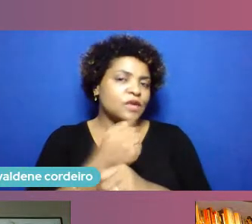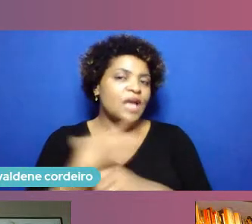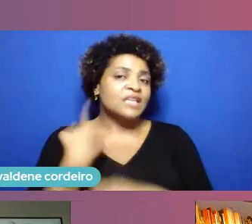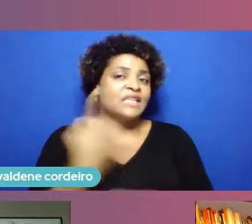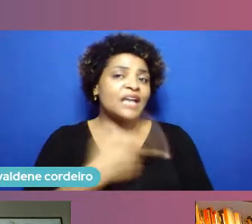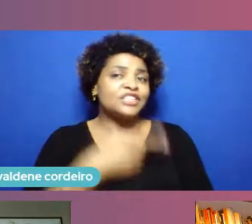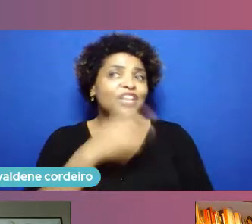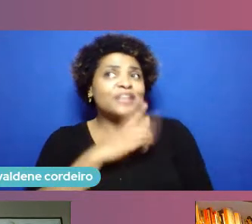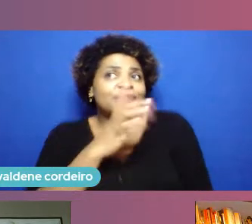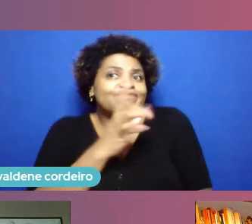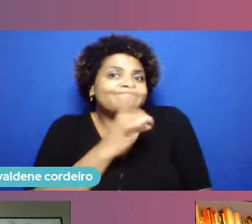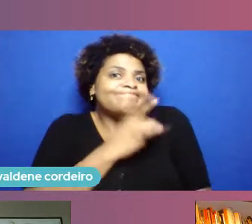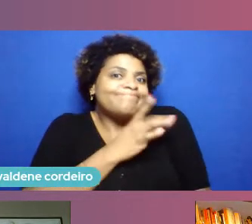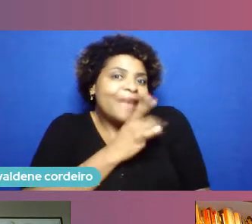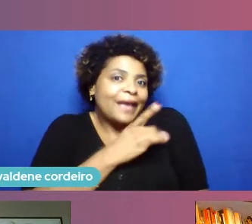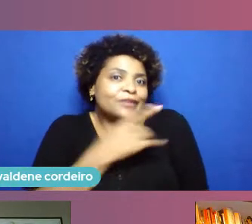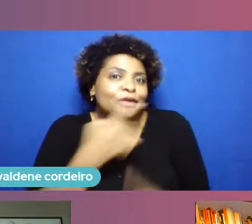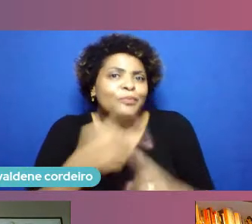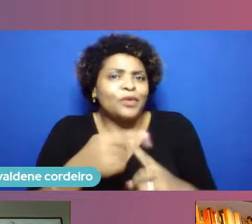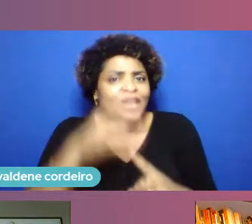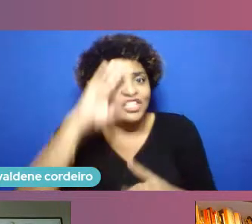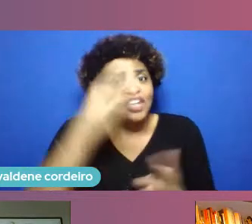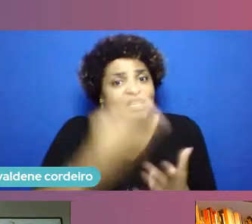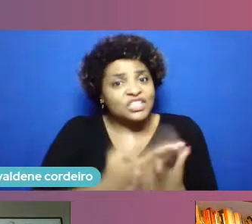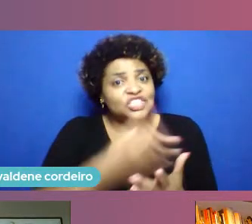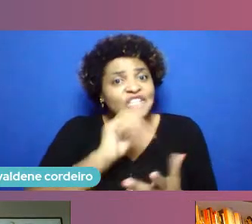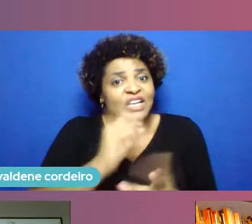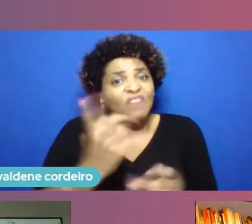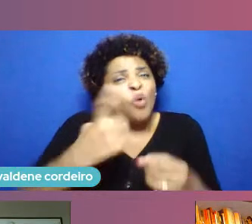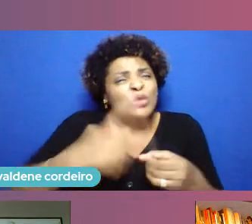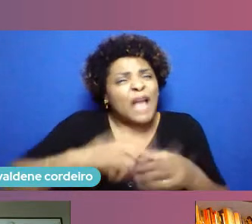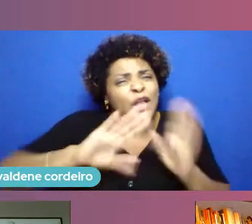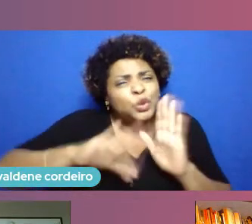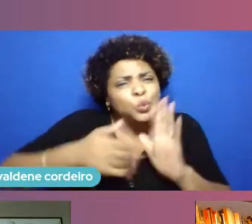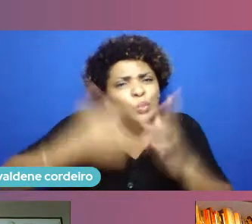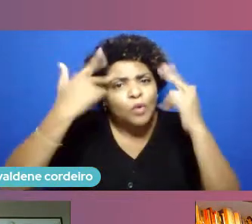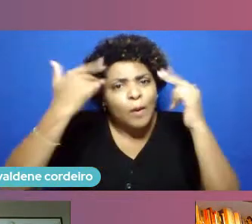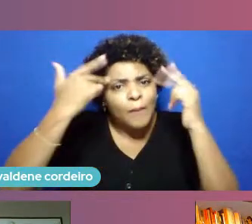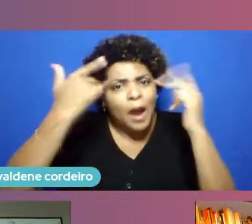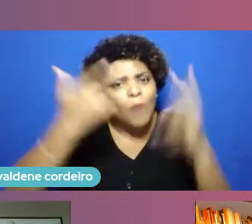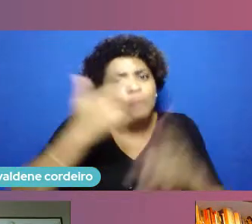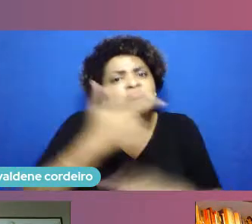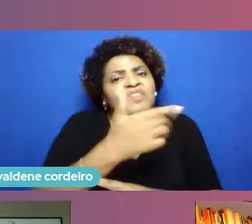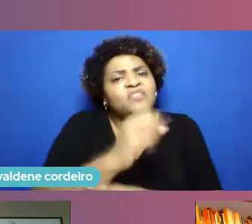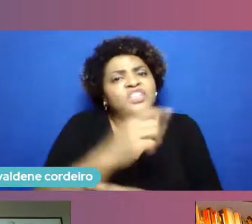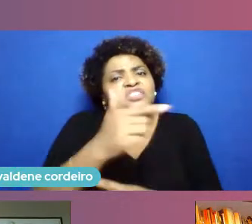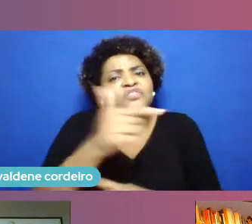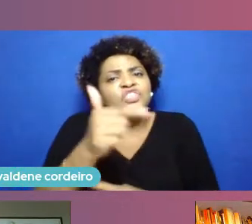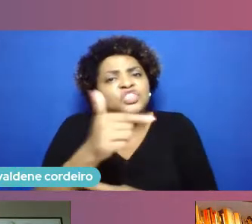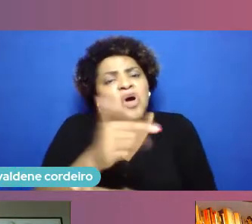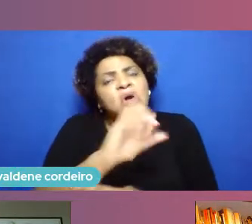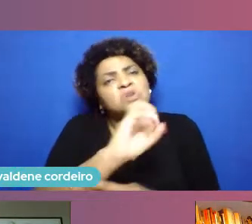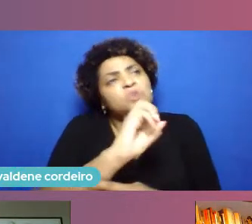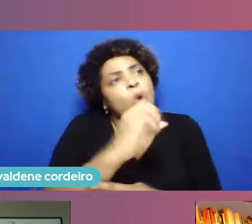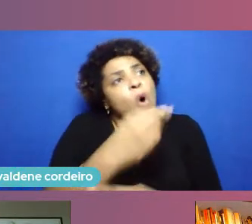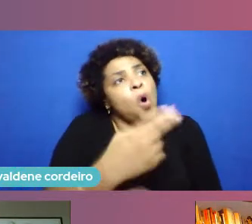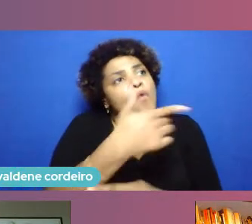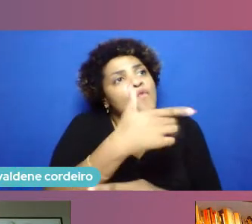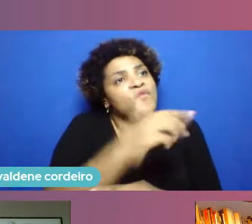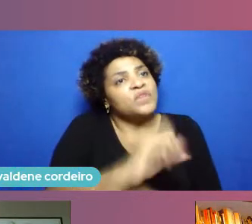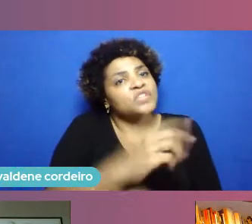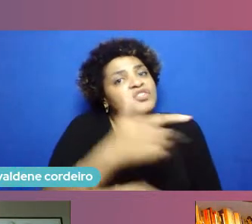deve acontecer em 2022 em 2023 então queremos escutar nesses dois olhares Fis e tal e tendências